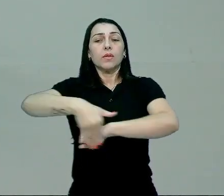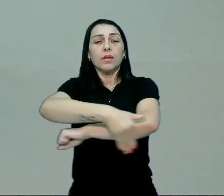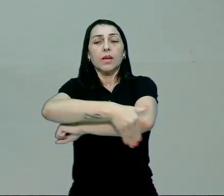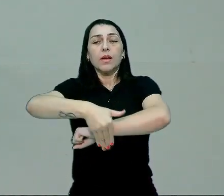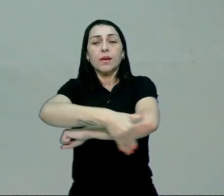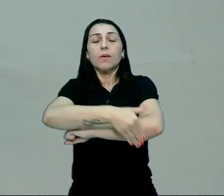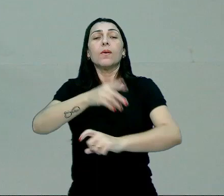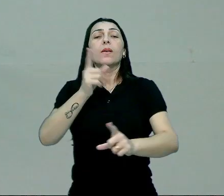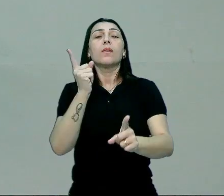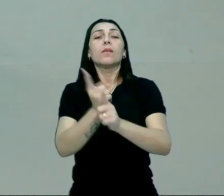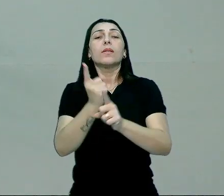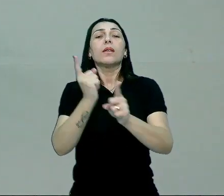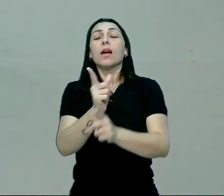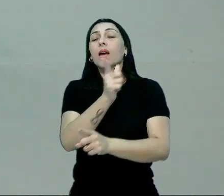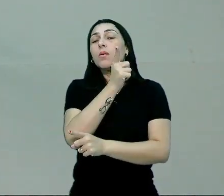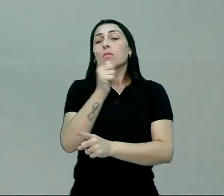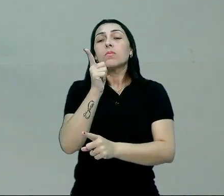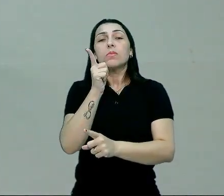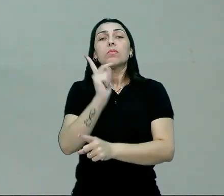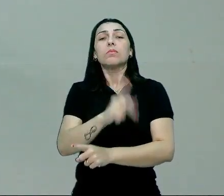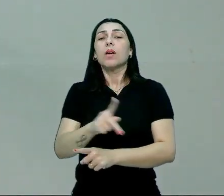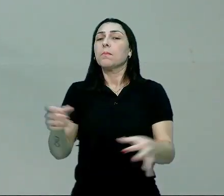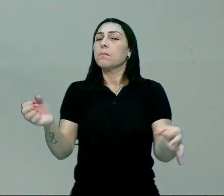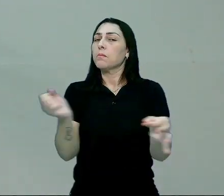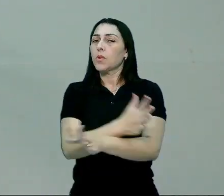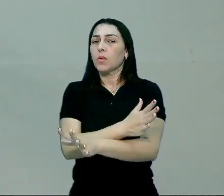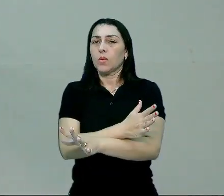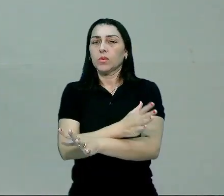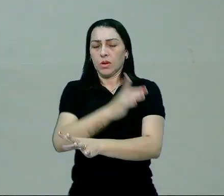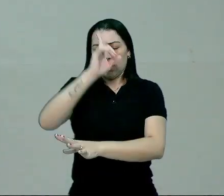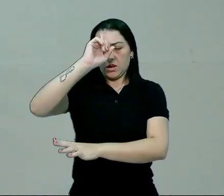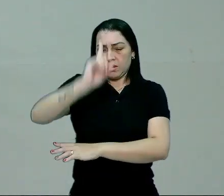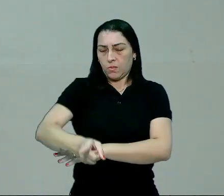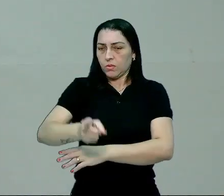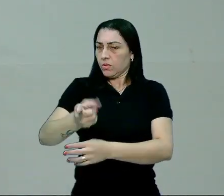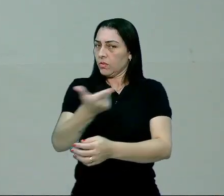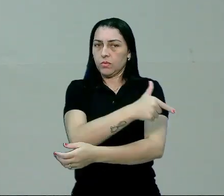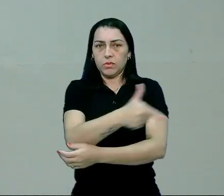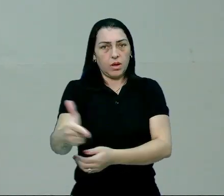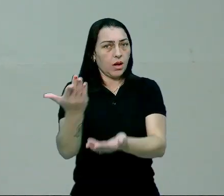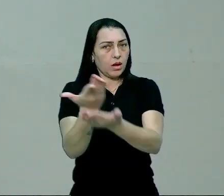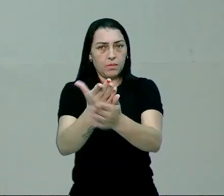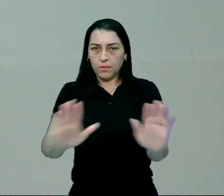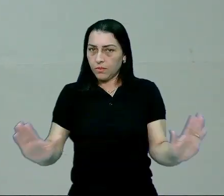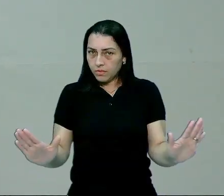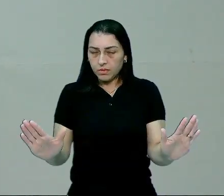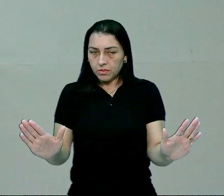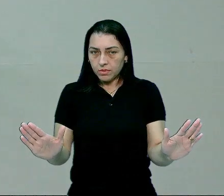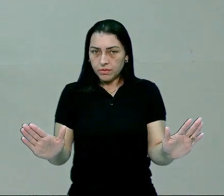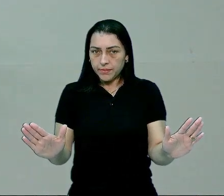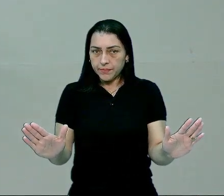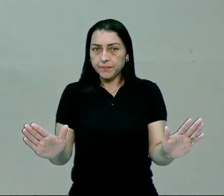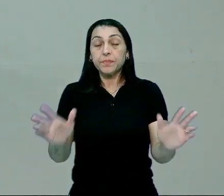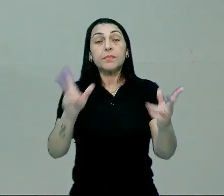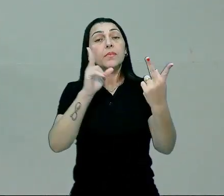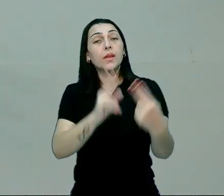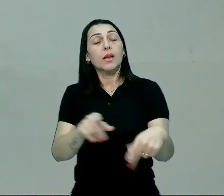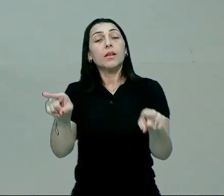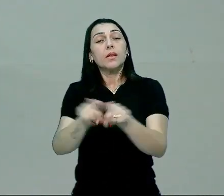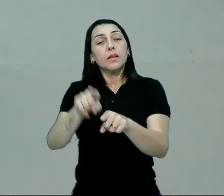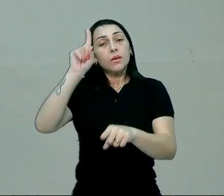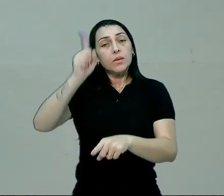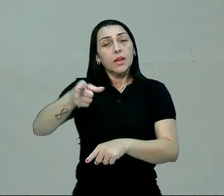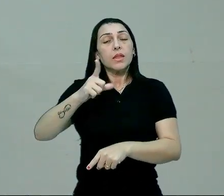rua, encontrei o professor na lanchonete. Pronto. Aquela dominação já não existe mais. É igual a